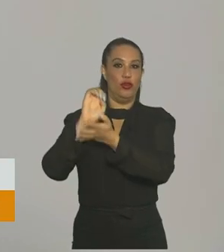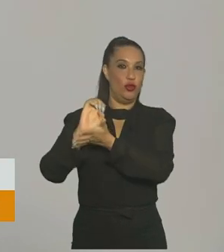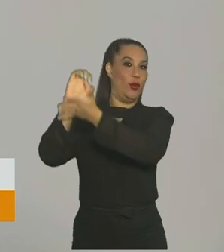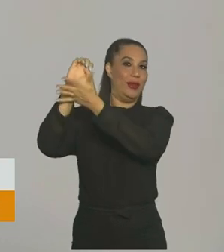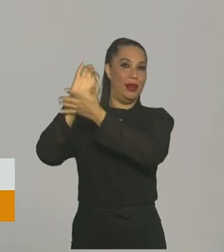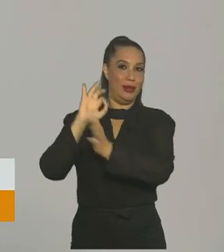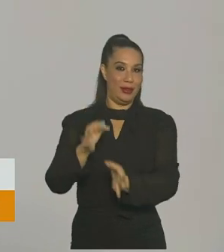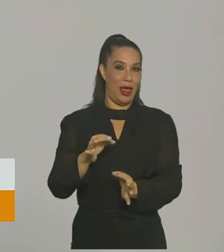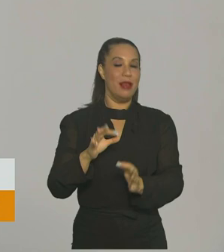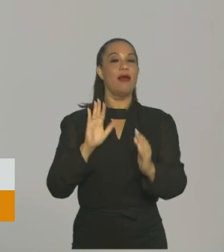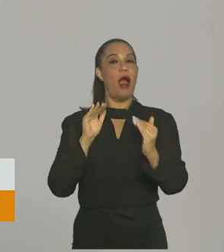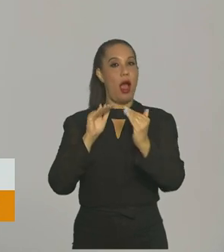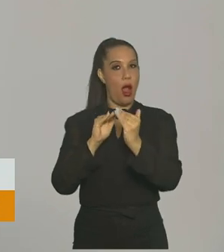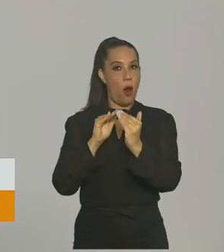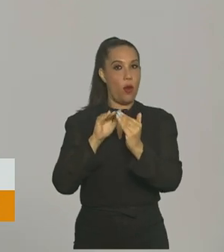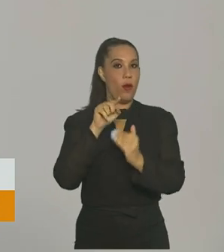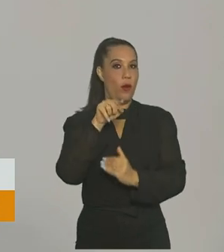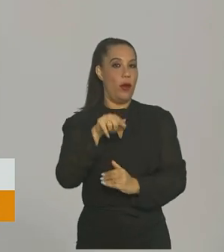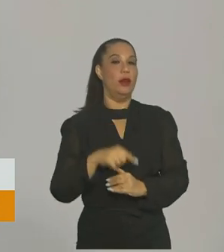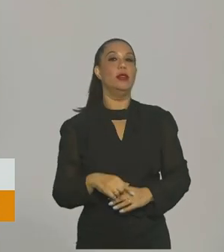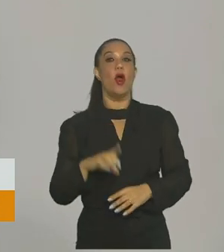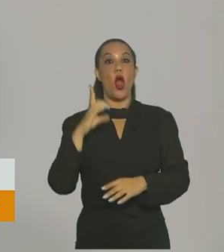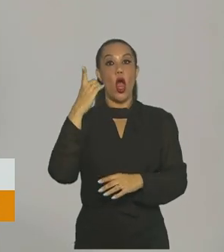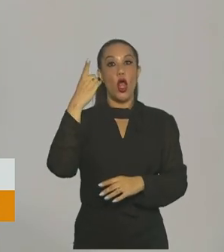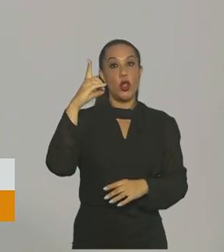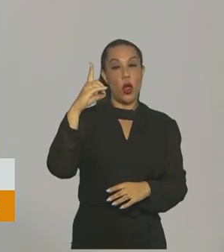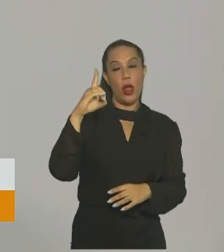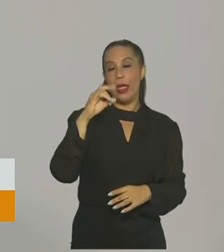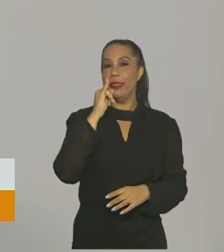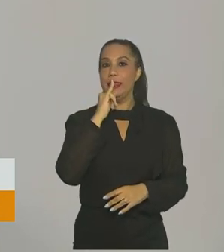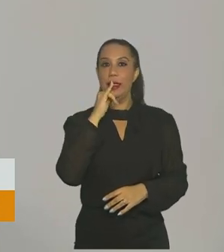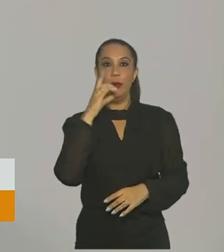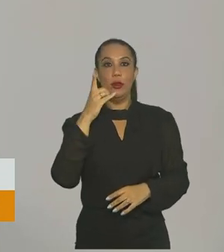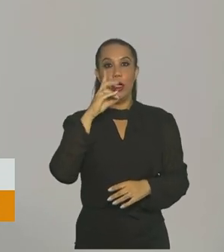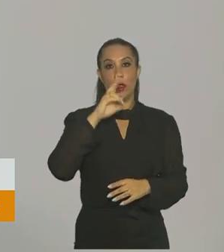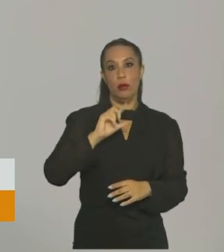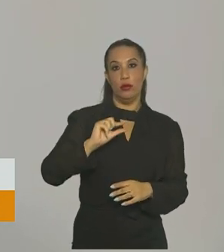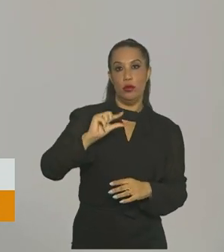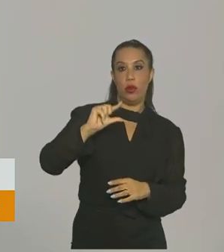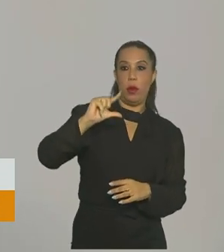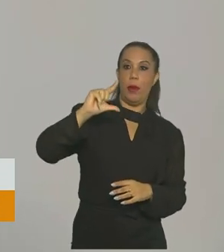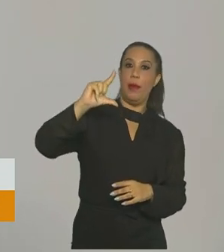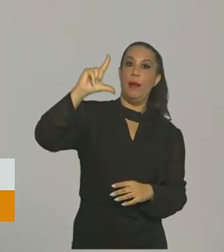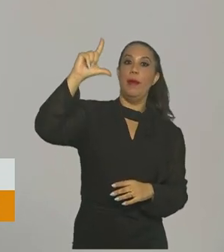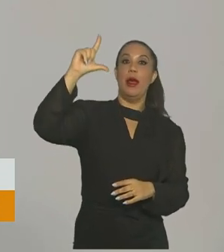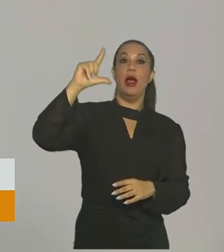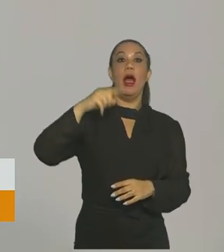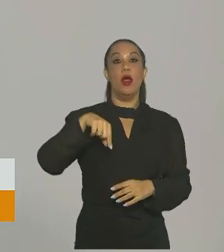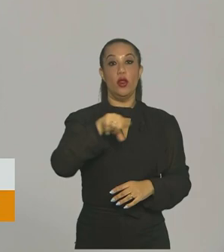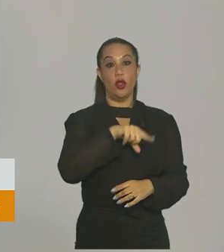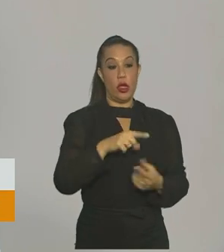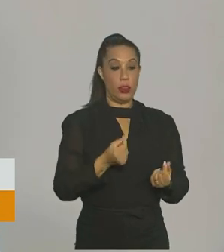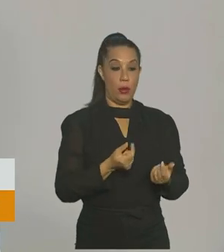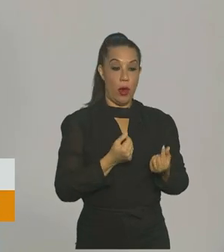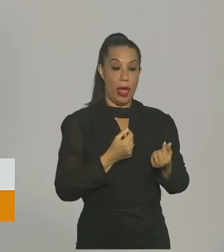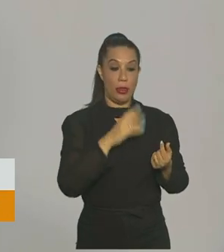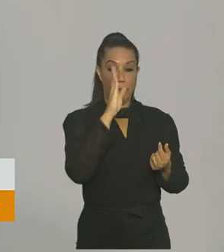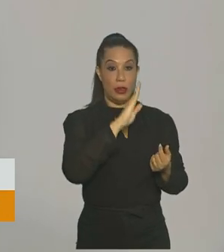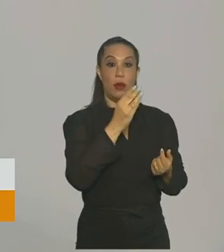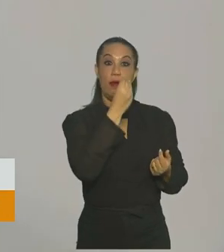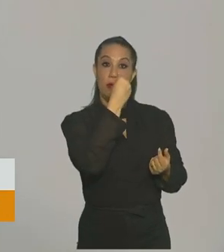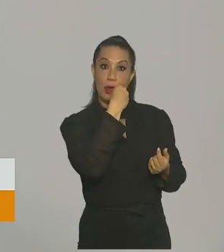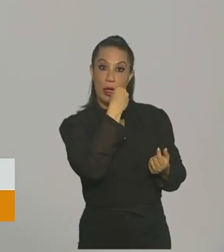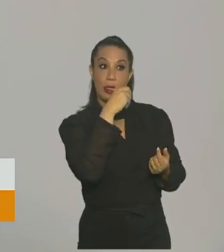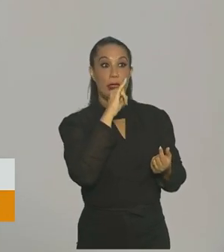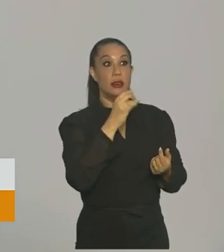Exatamente, Braga, você tem toda a razão. O dólar, vamos dizer assim, o dólar subindo, ele torna a nossa moeda mais fraca. Quanto mais fraca a